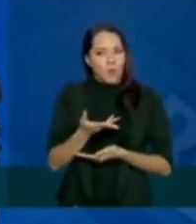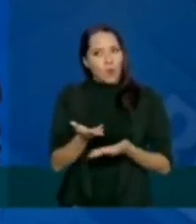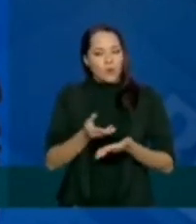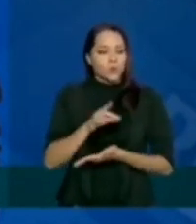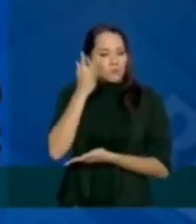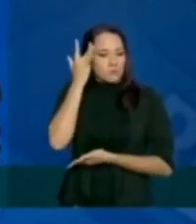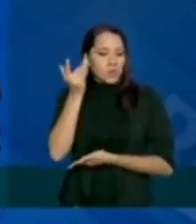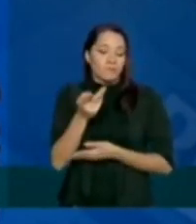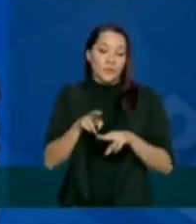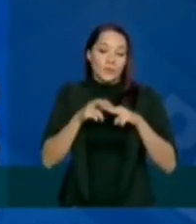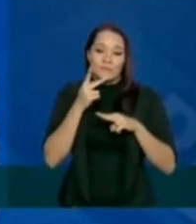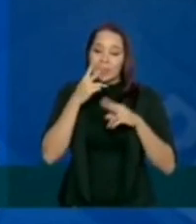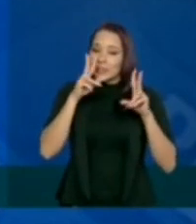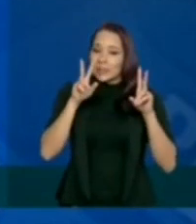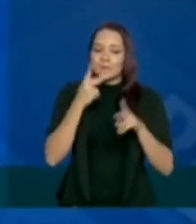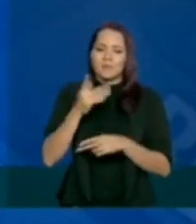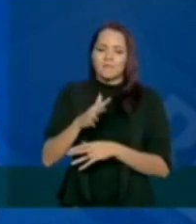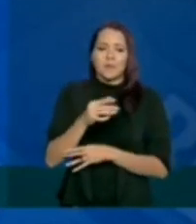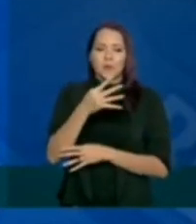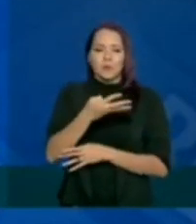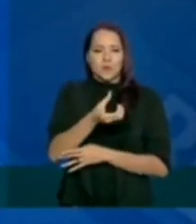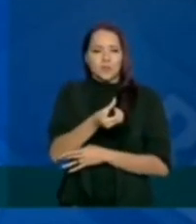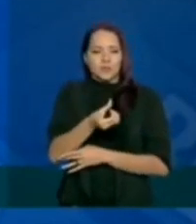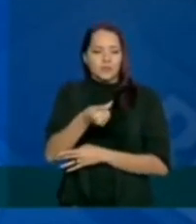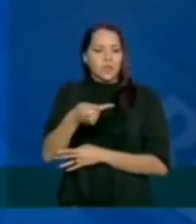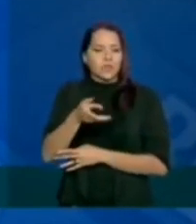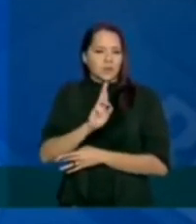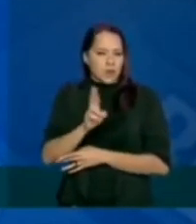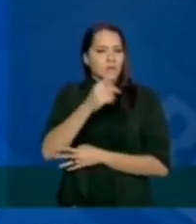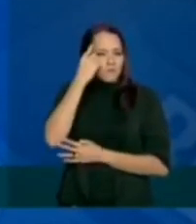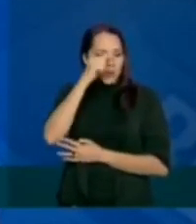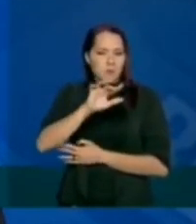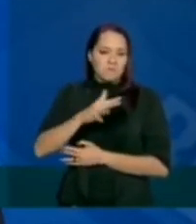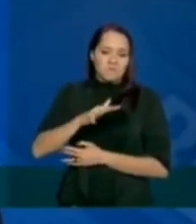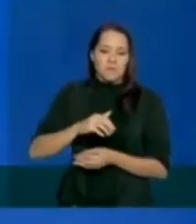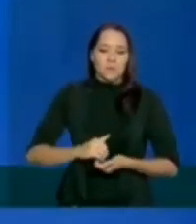Por isso que eu não toquei no assunto de custo, mas é em torno de R$ 467,00 a diária.